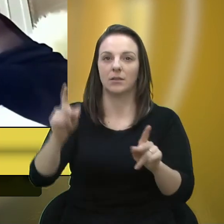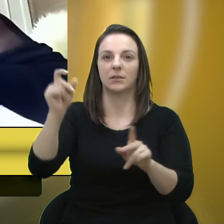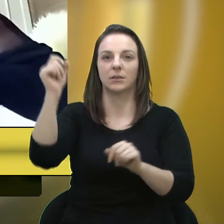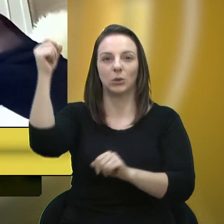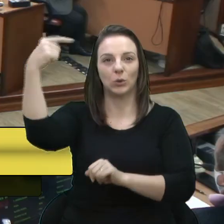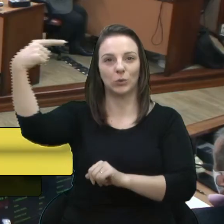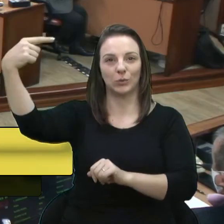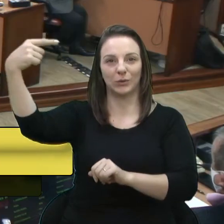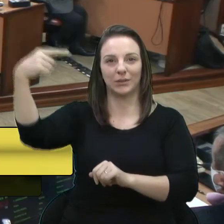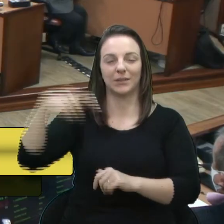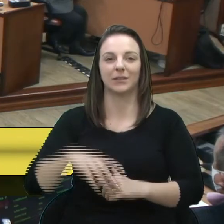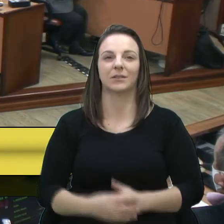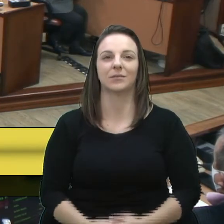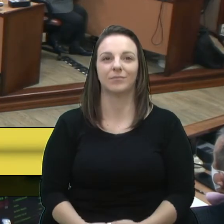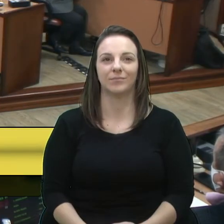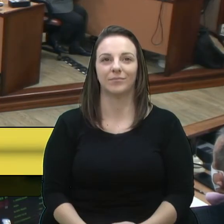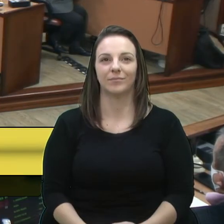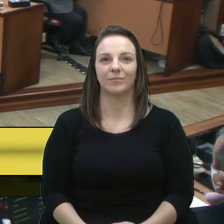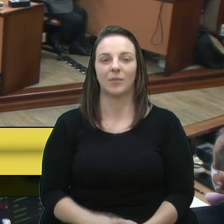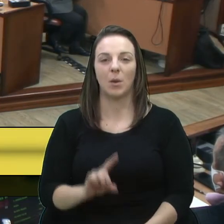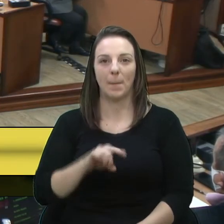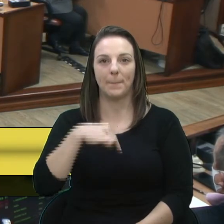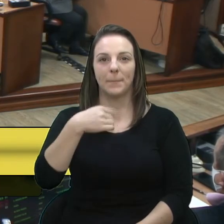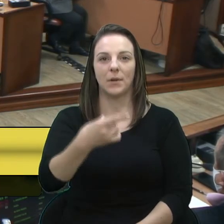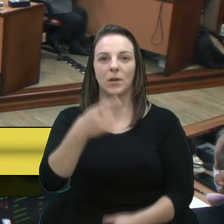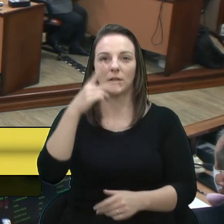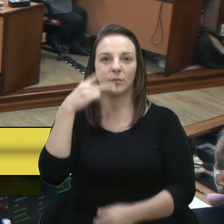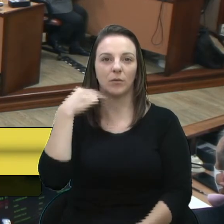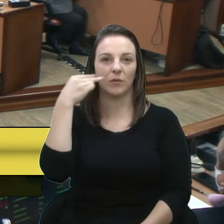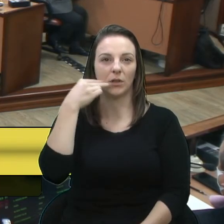Próximo inscrito, vereadores D'Ambrosio, com a palavra.